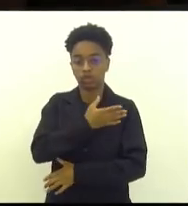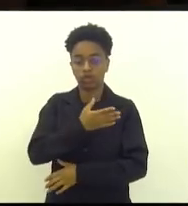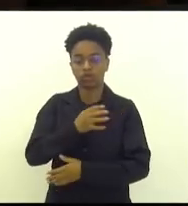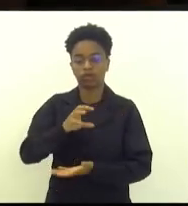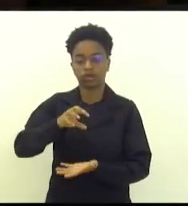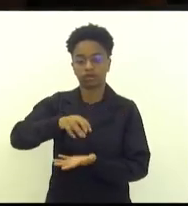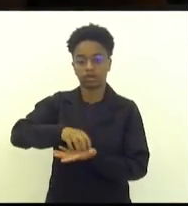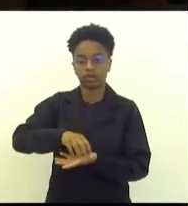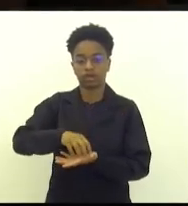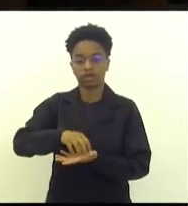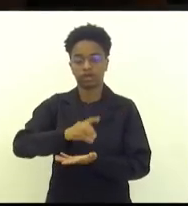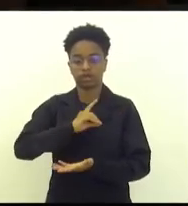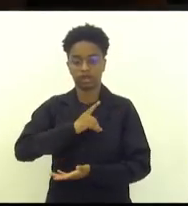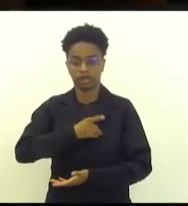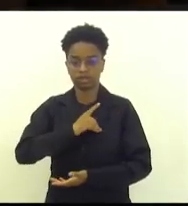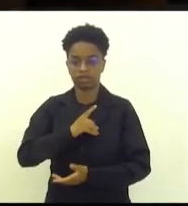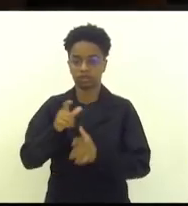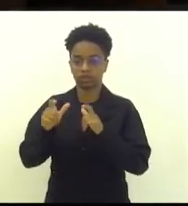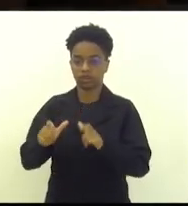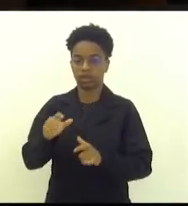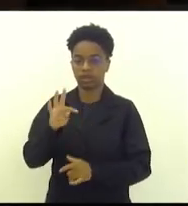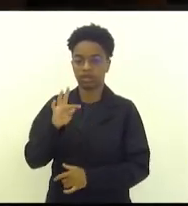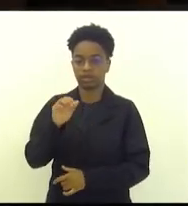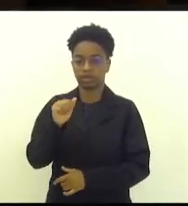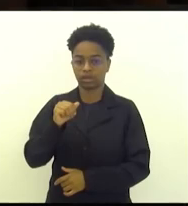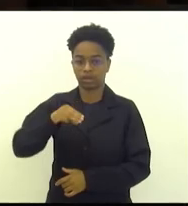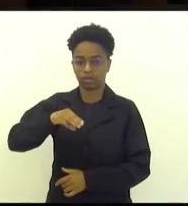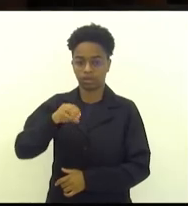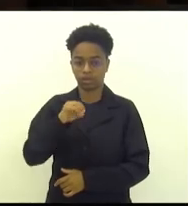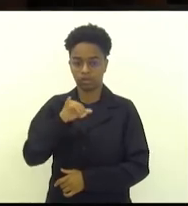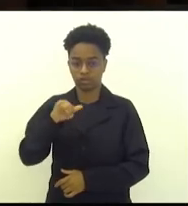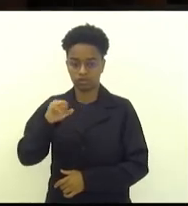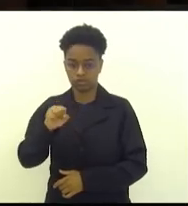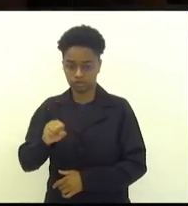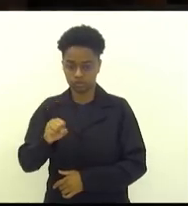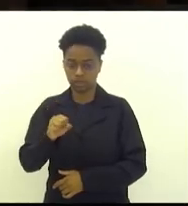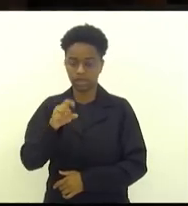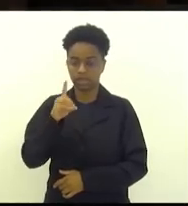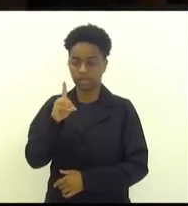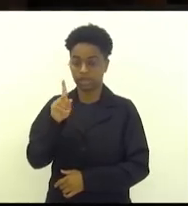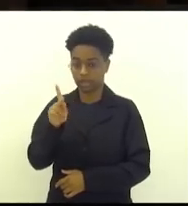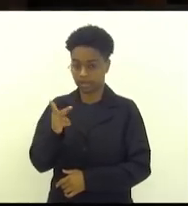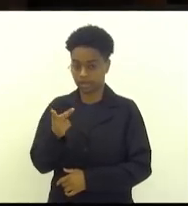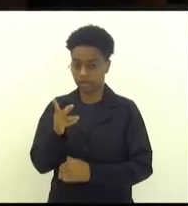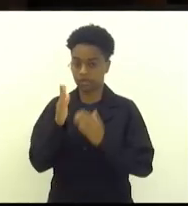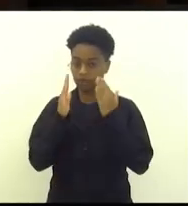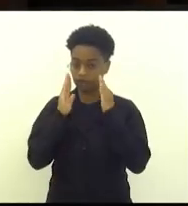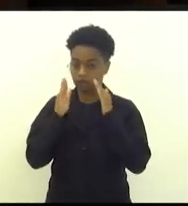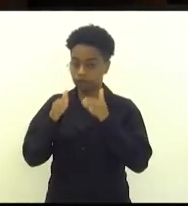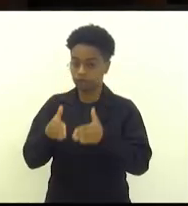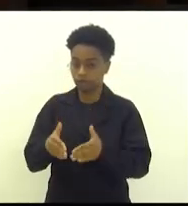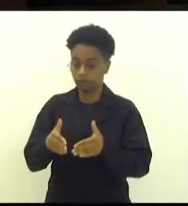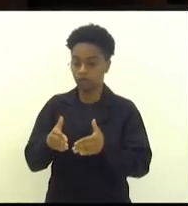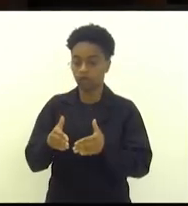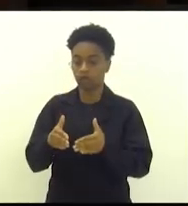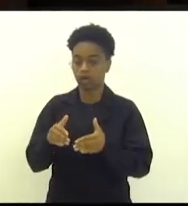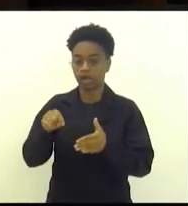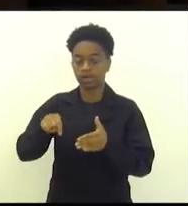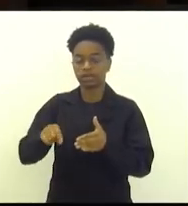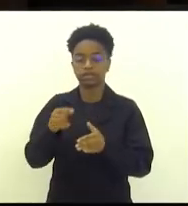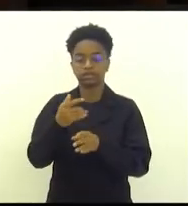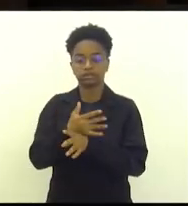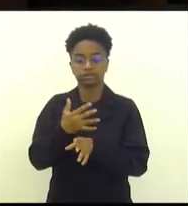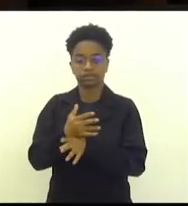Tamoios. Uma delegacia de homicídios voltada, uma DH, uma especializada, para a cidade de Cabo Frio,